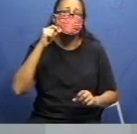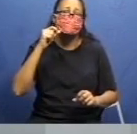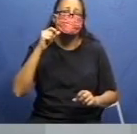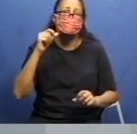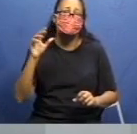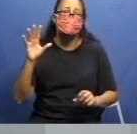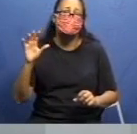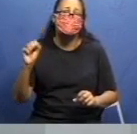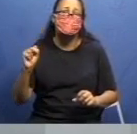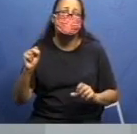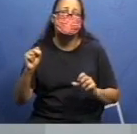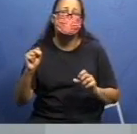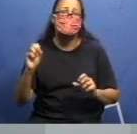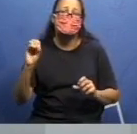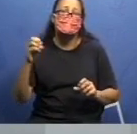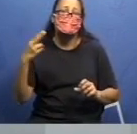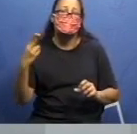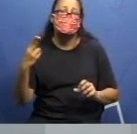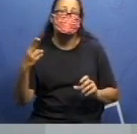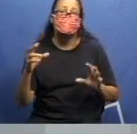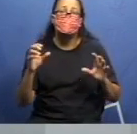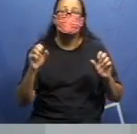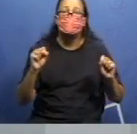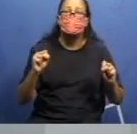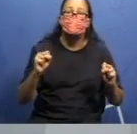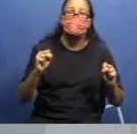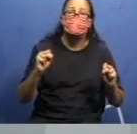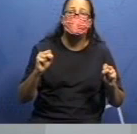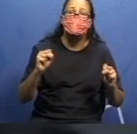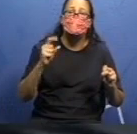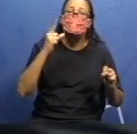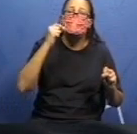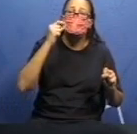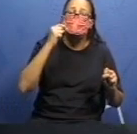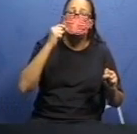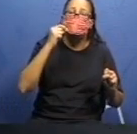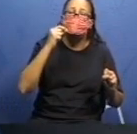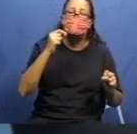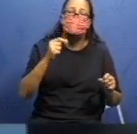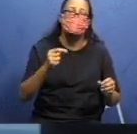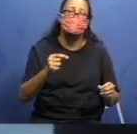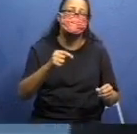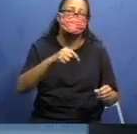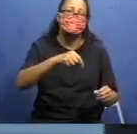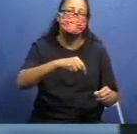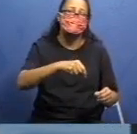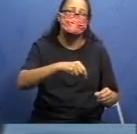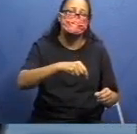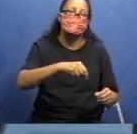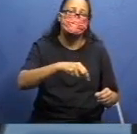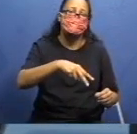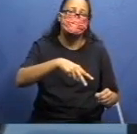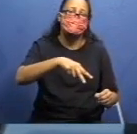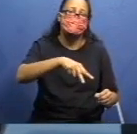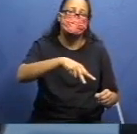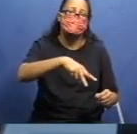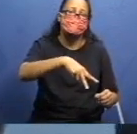mão. Esses dois lápis, eles vão entrar dentro da bacia, e nós vamos tentar pegar a tampinha.